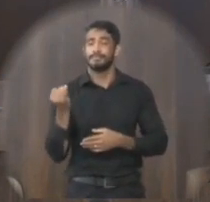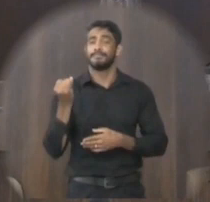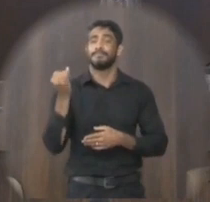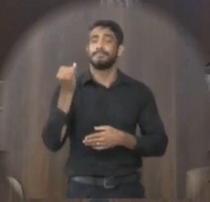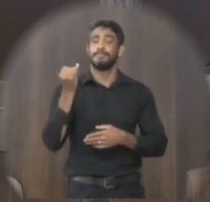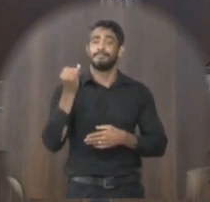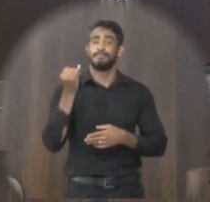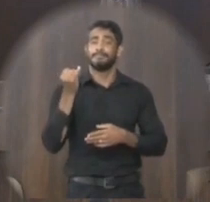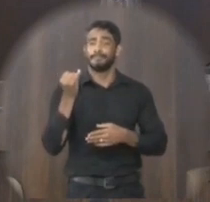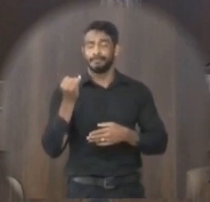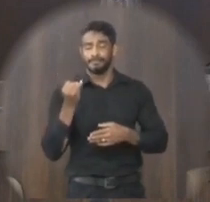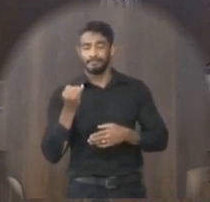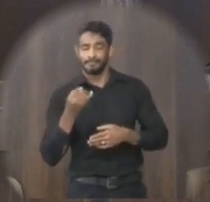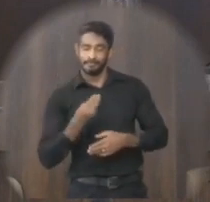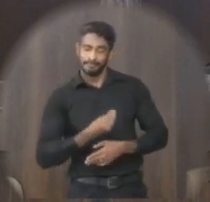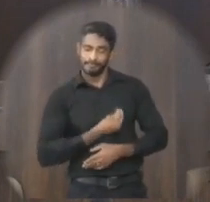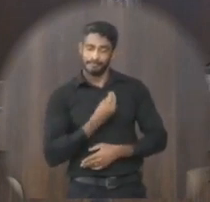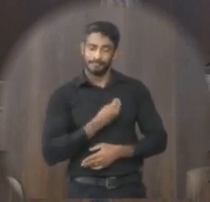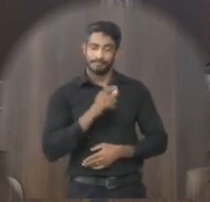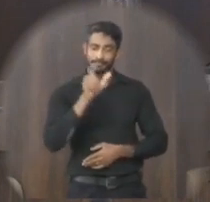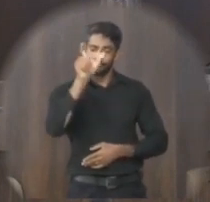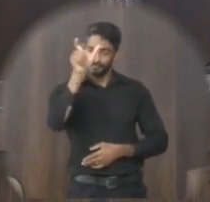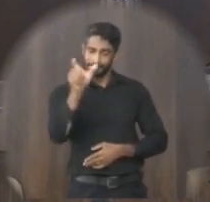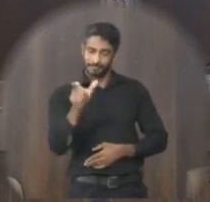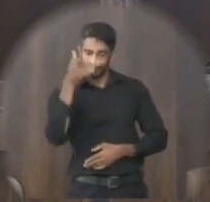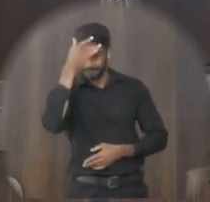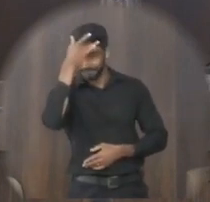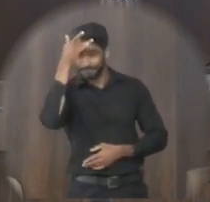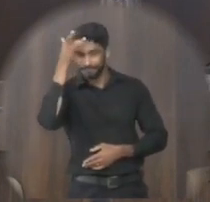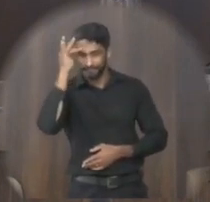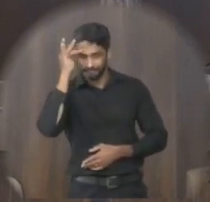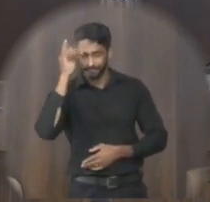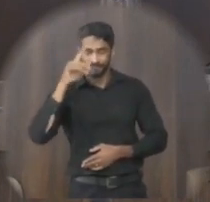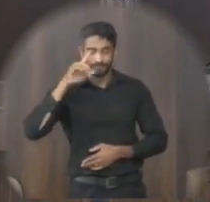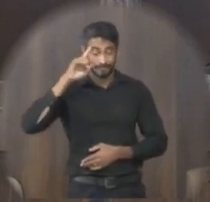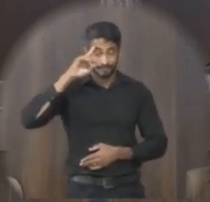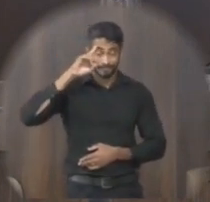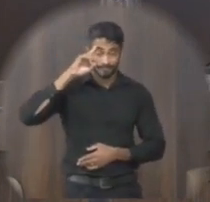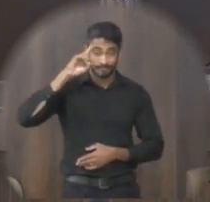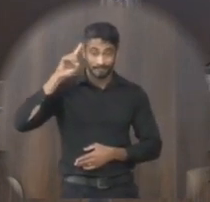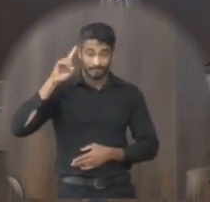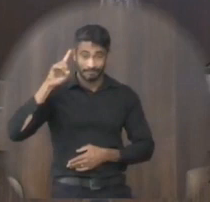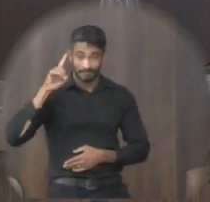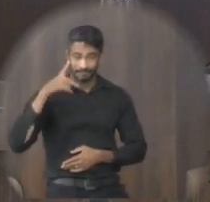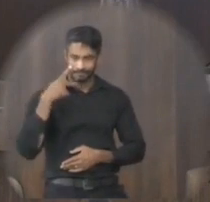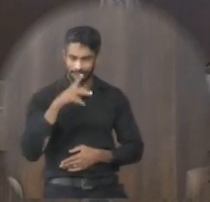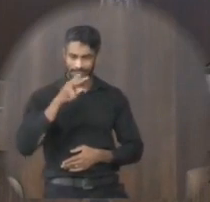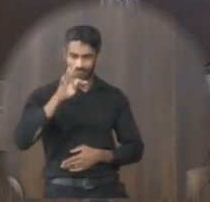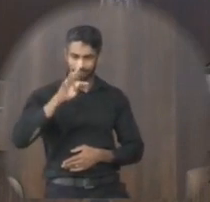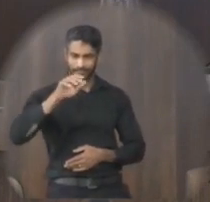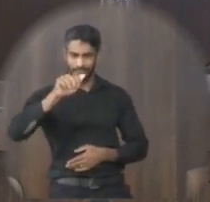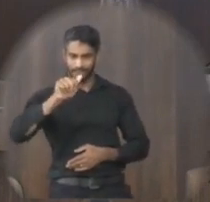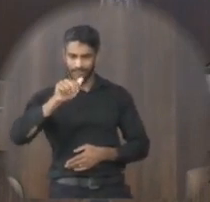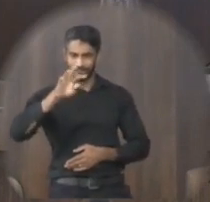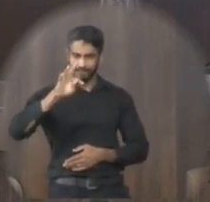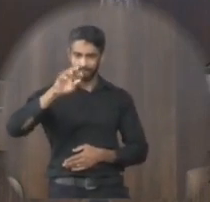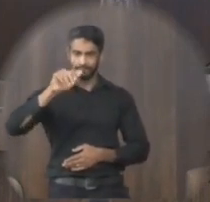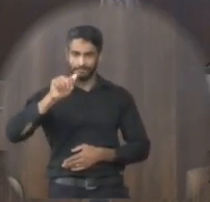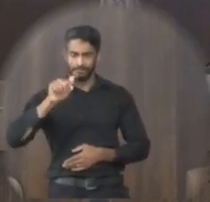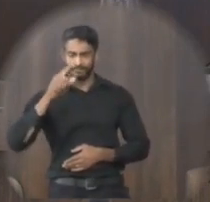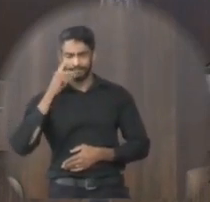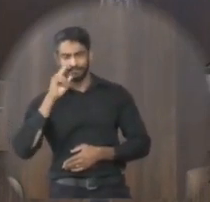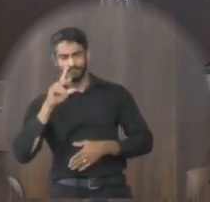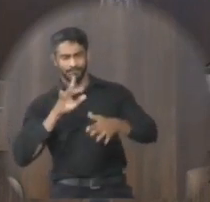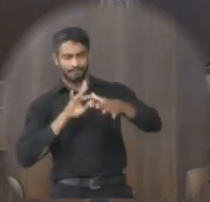que é a trajetória de vida do ser humano né é no dia que o senhor Tatar faleceu eu acompanho nas redes